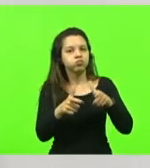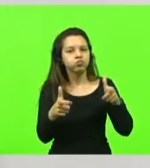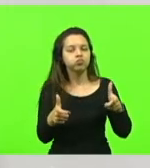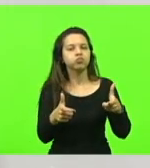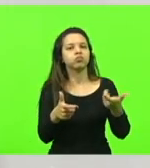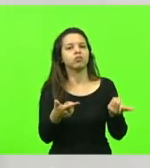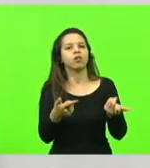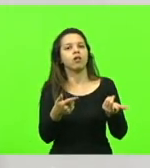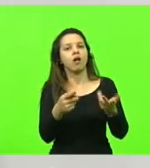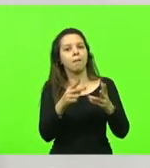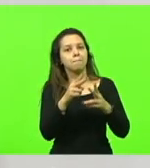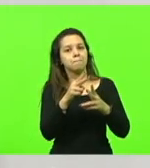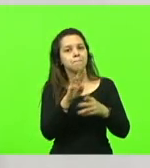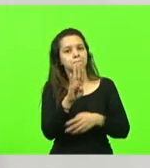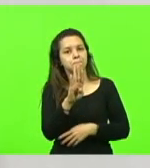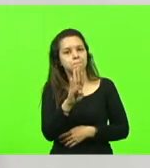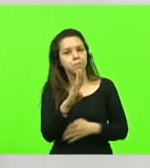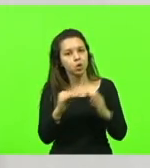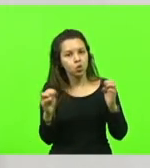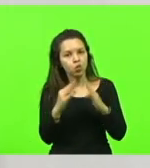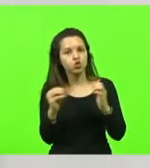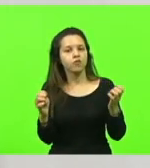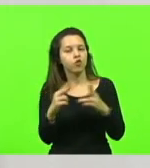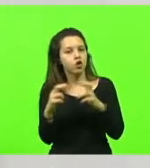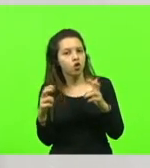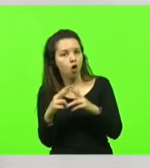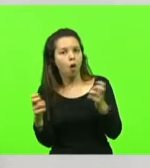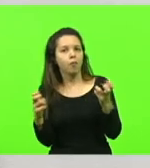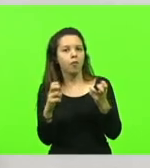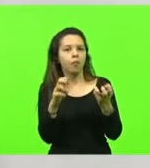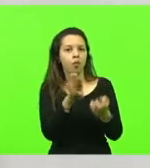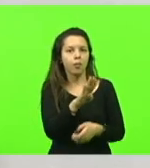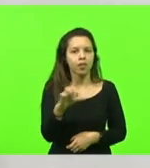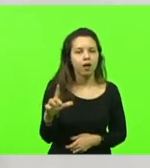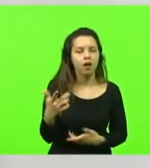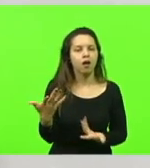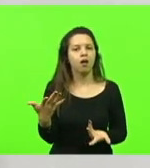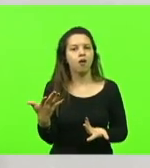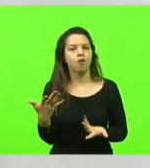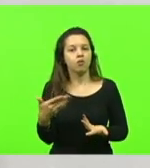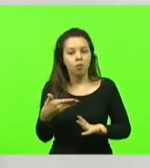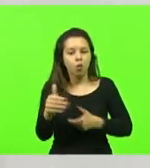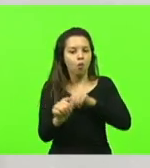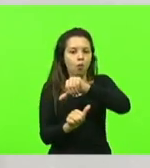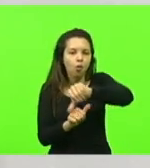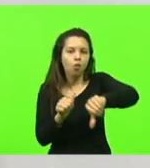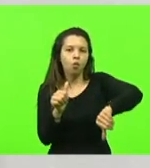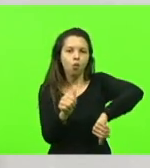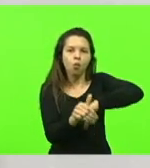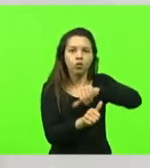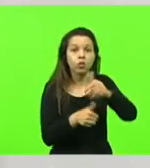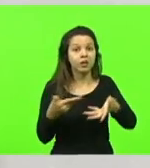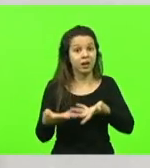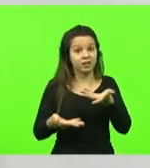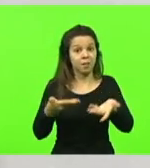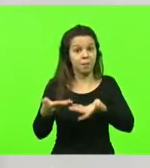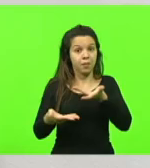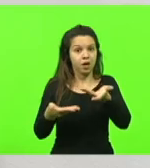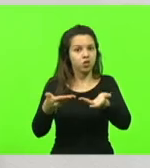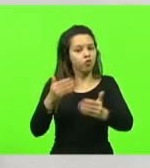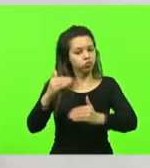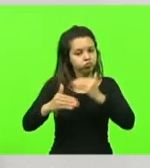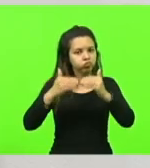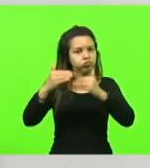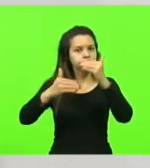e de Blumenau, as coisas começaram a mudar, o tratamento foi evoluindo, os métodos